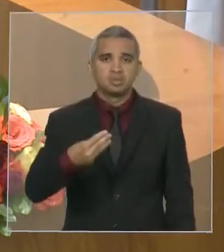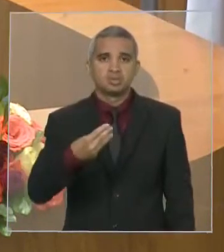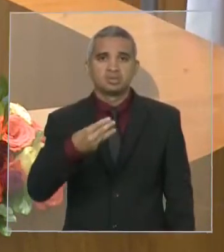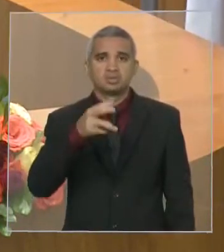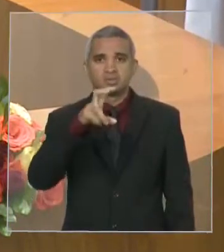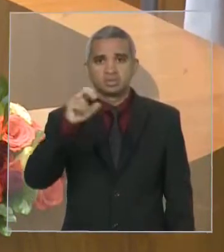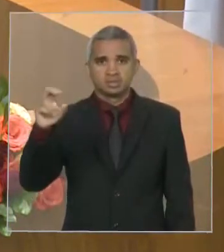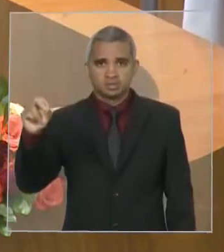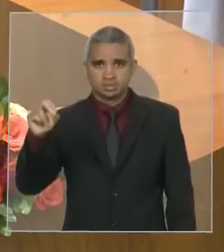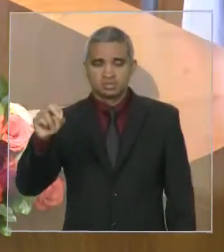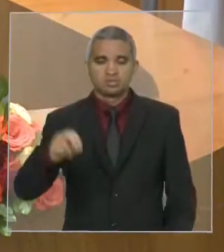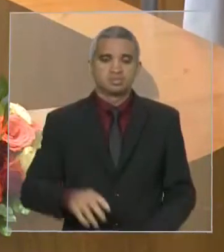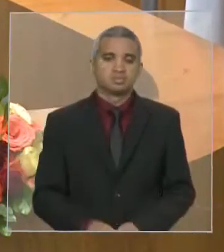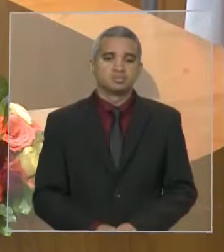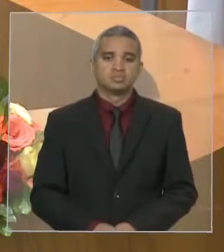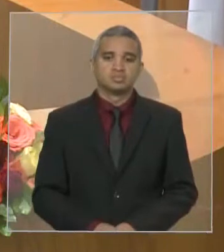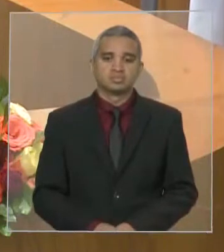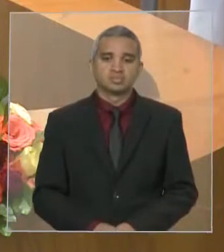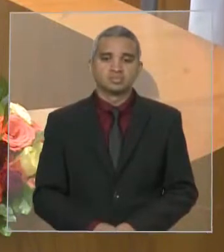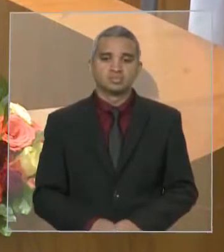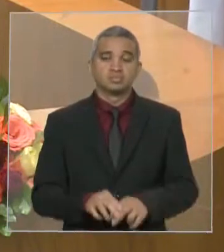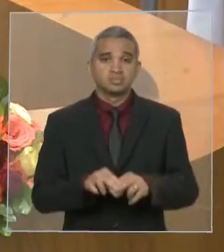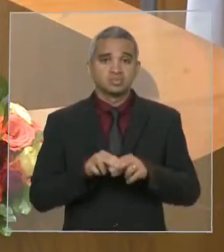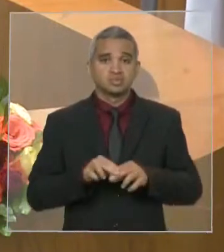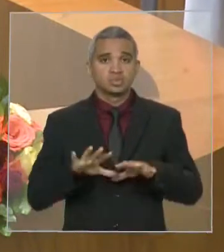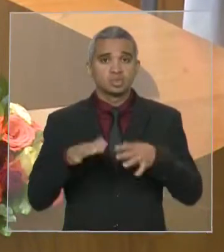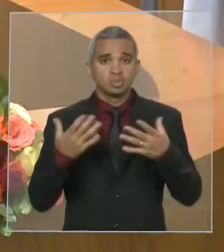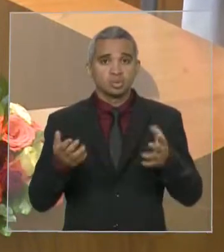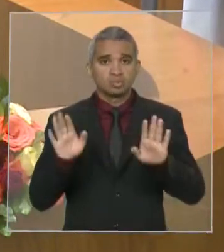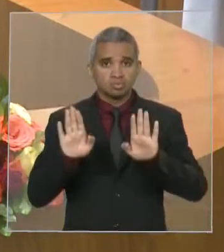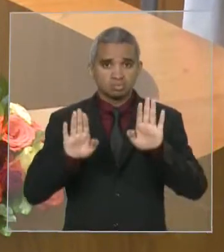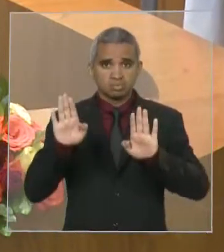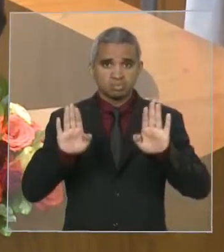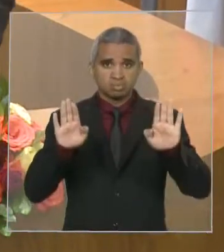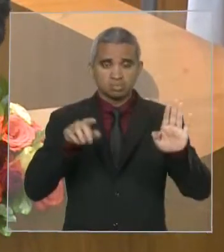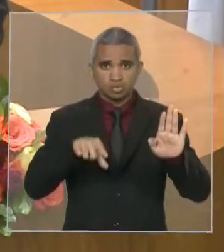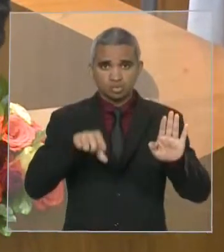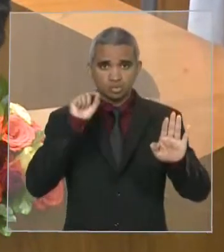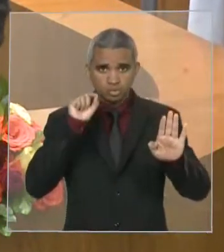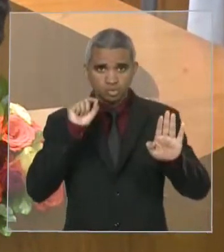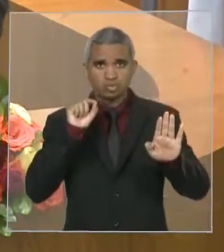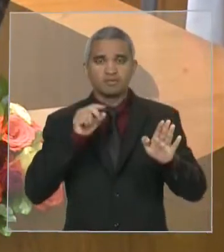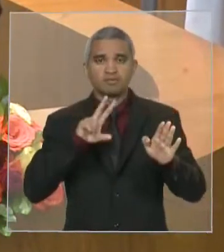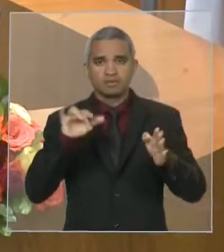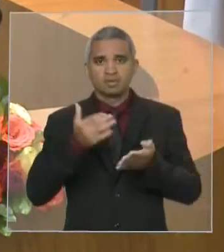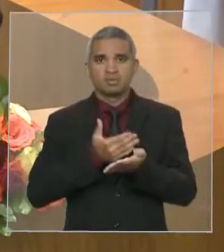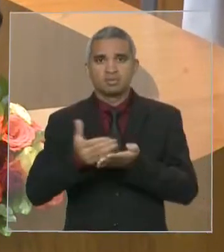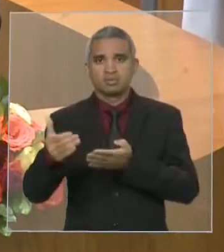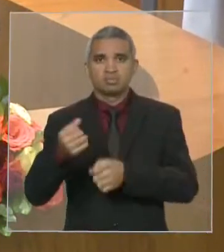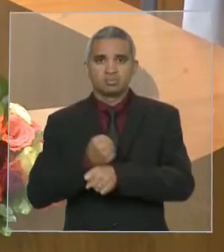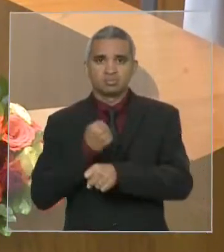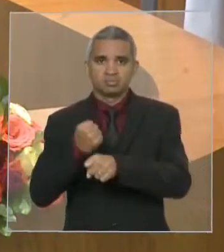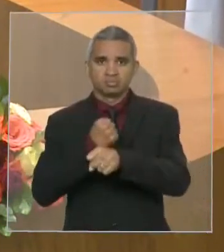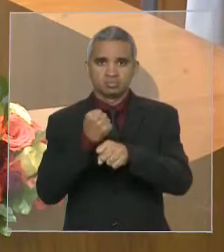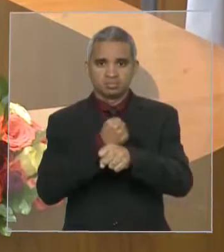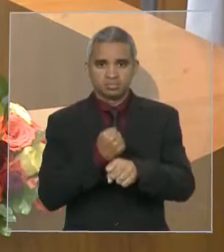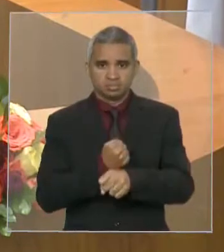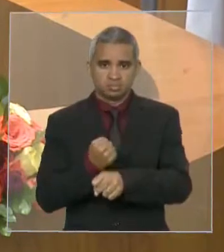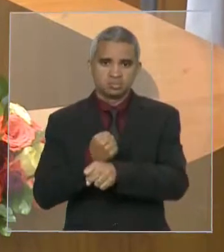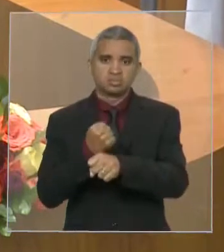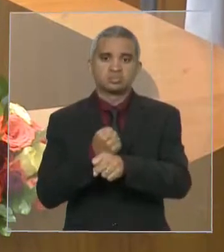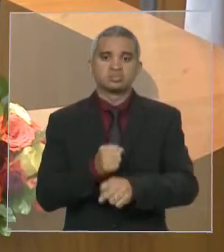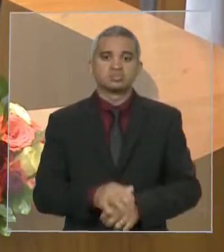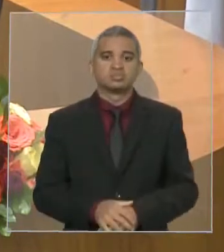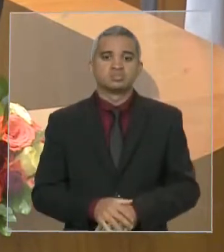deste processo, quando concluída a licitação, terá o início das obras. Obras que terão um prazo de